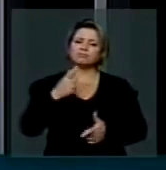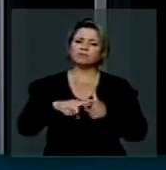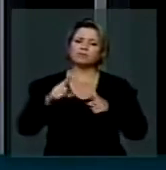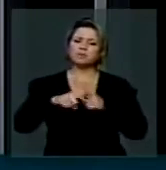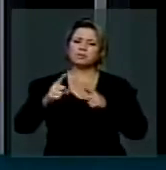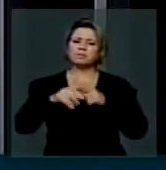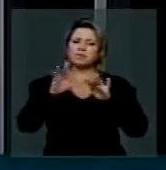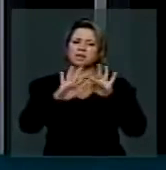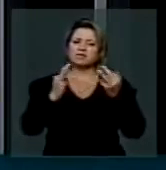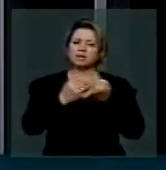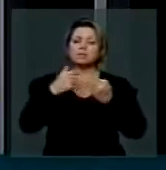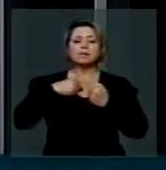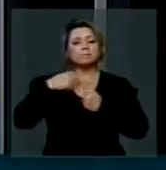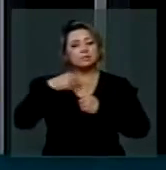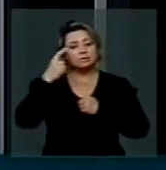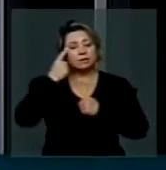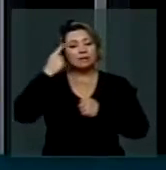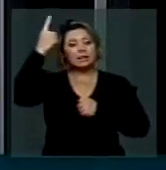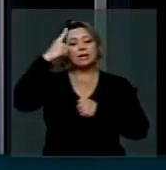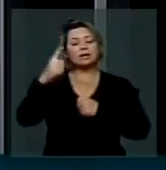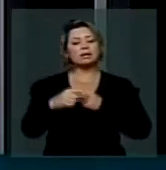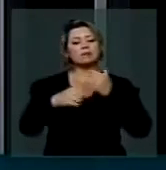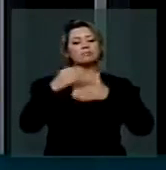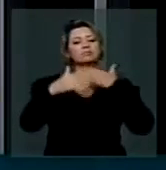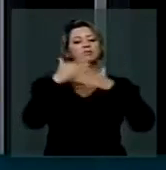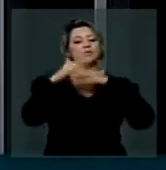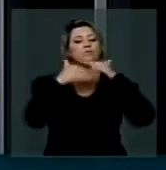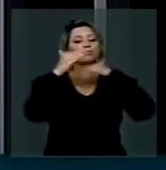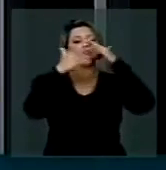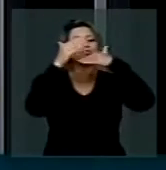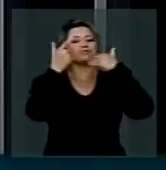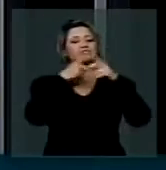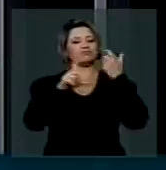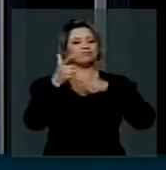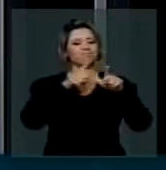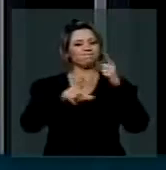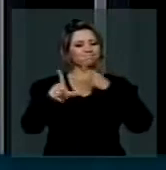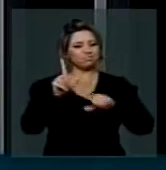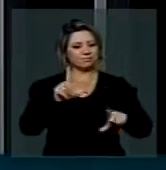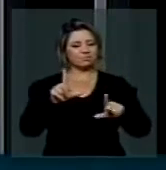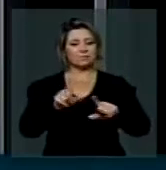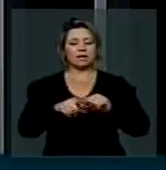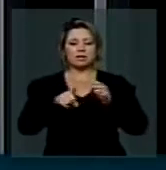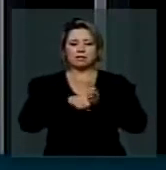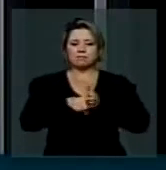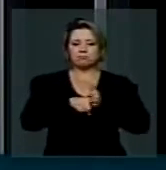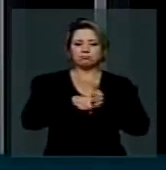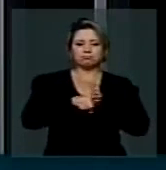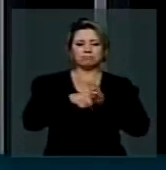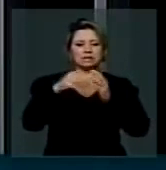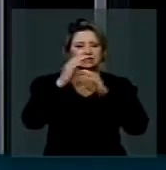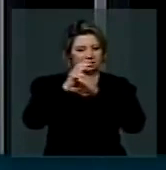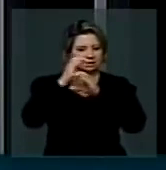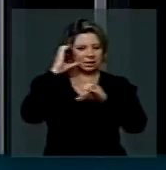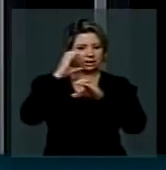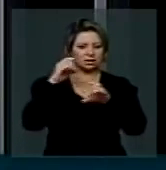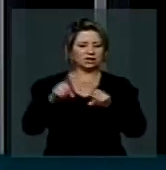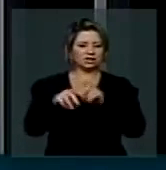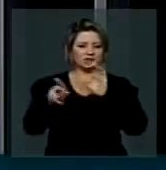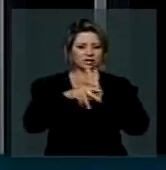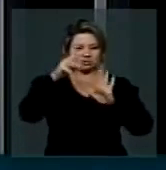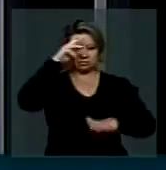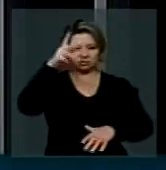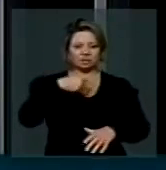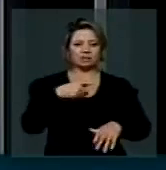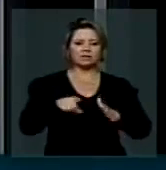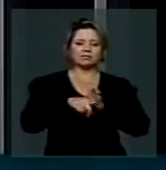ganhos incalculáveis para o sistema de telefonia brasileira. cientista autônomo Araújo se